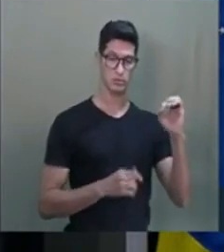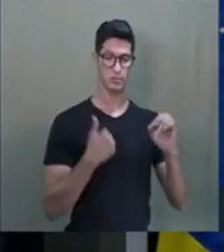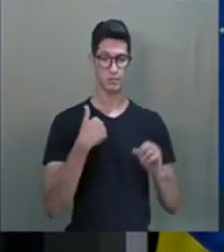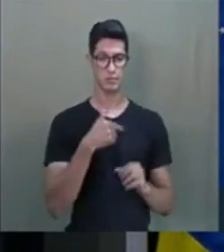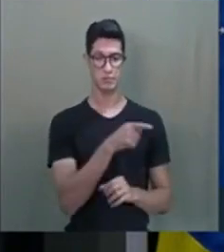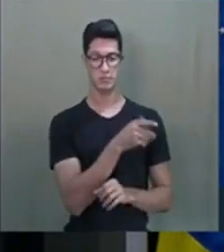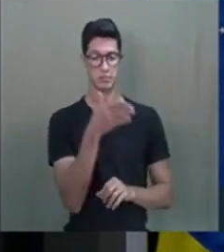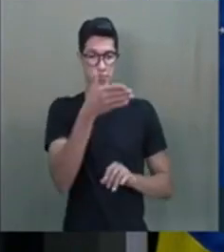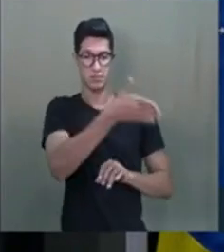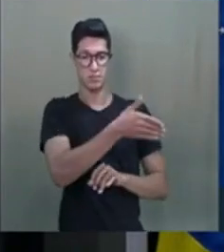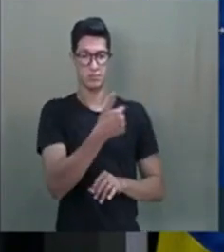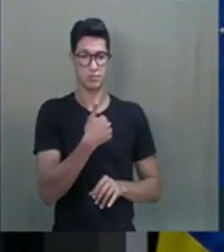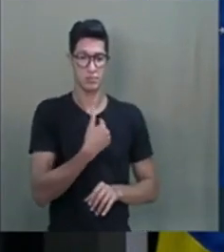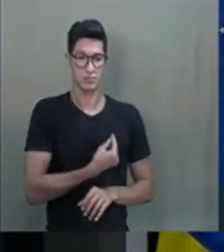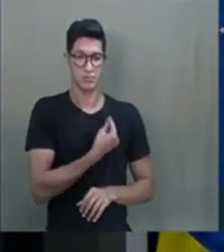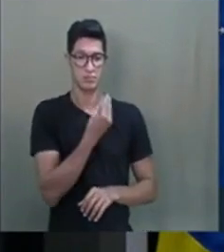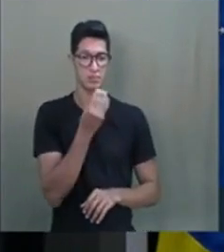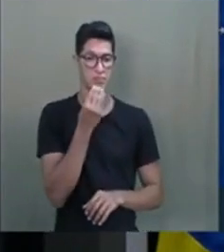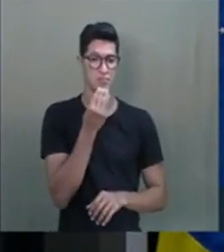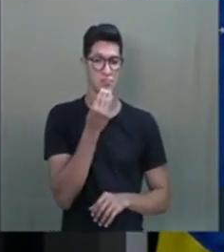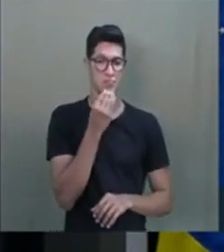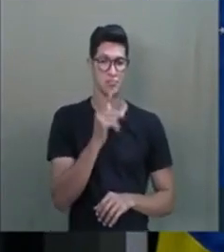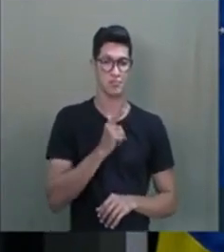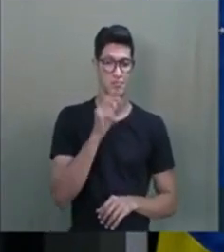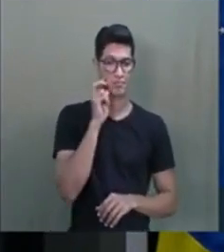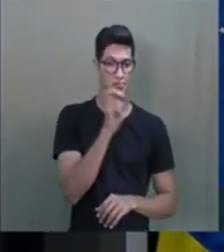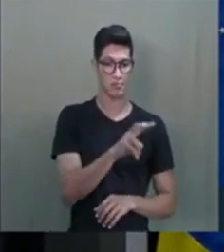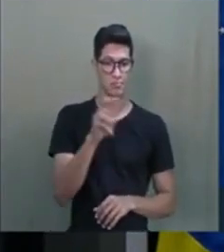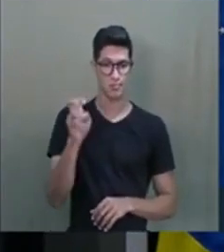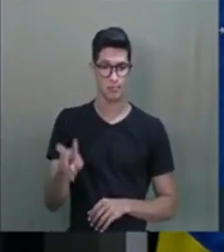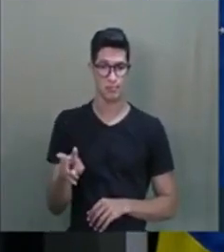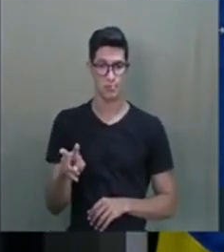E eu tive a oportunidade de ver